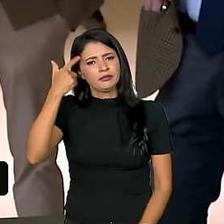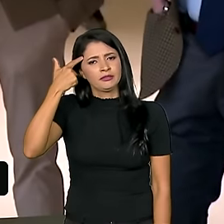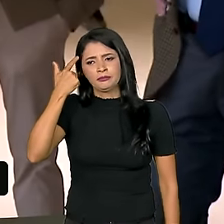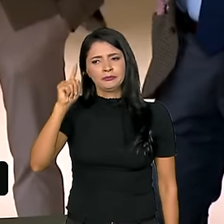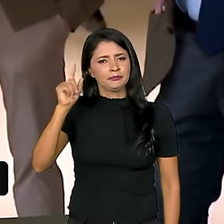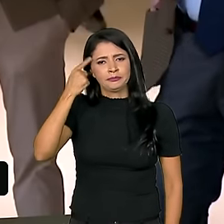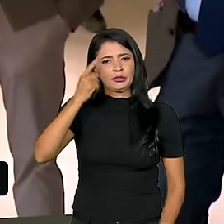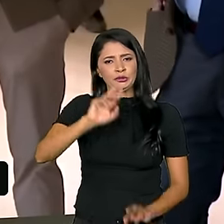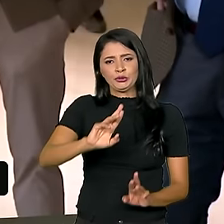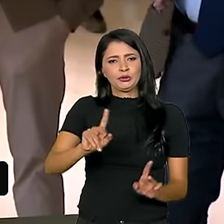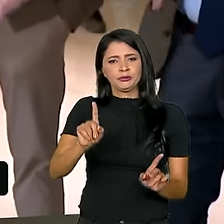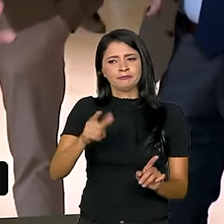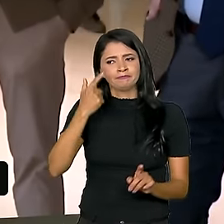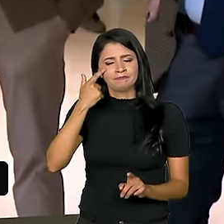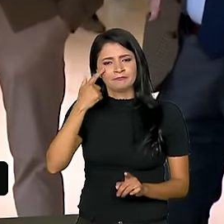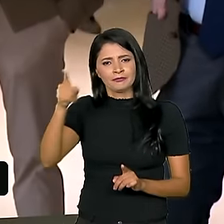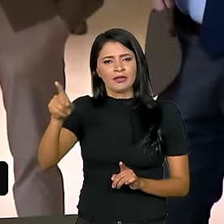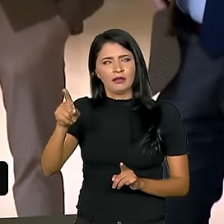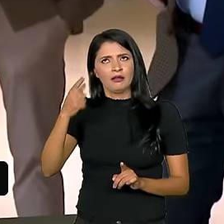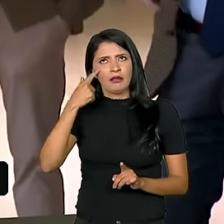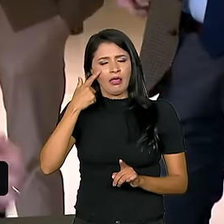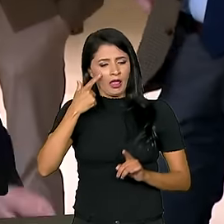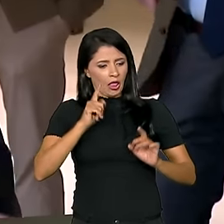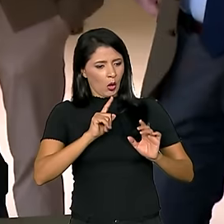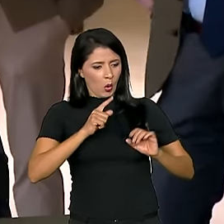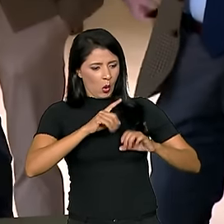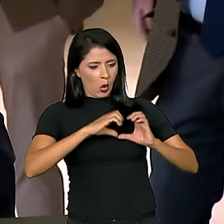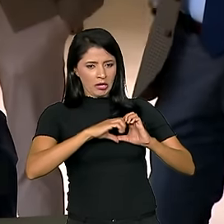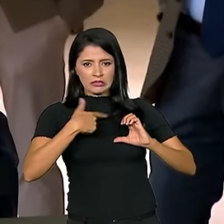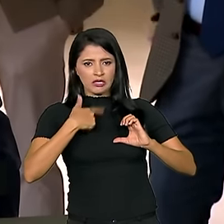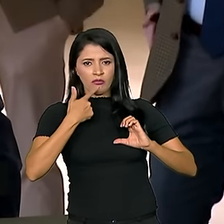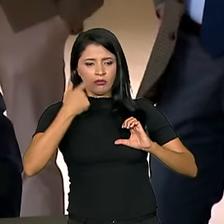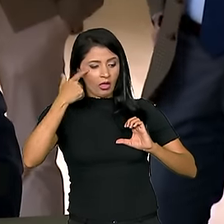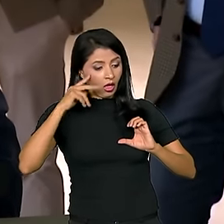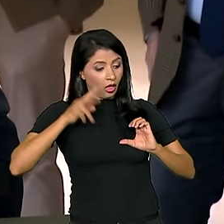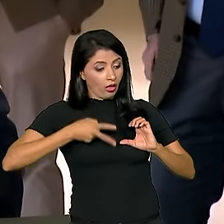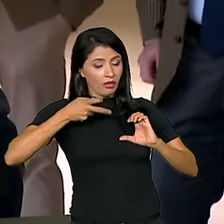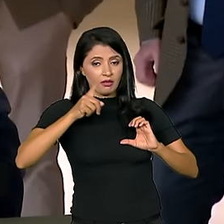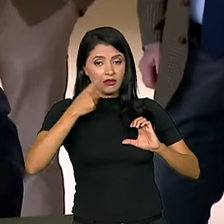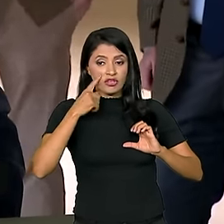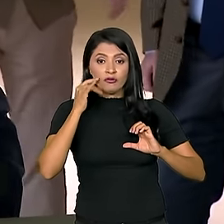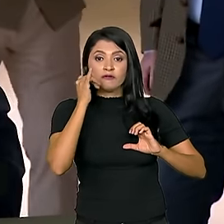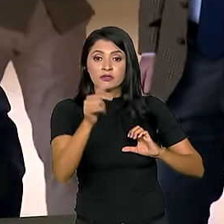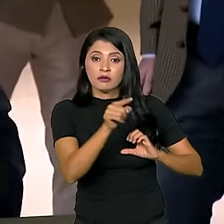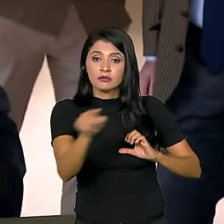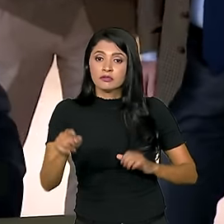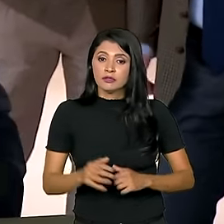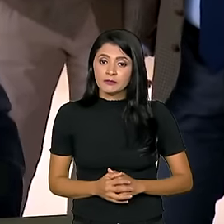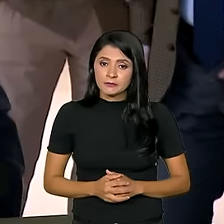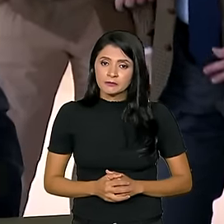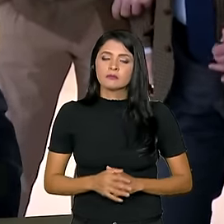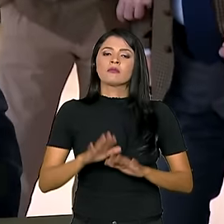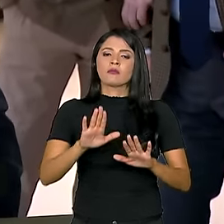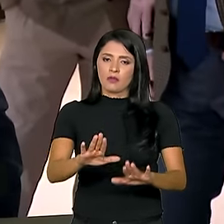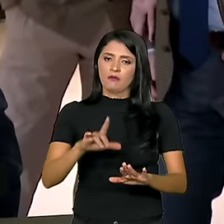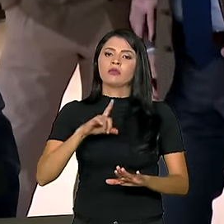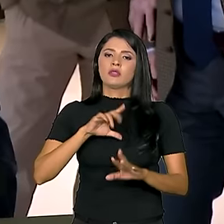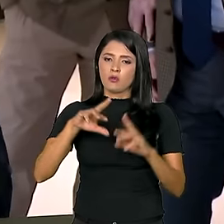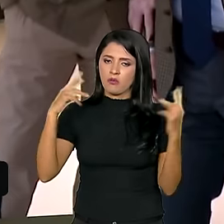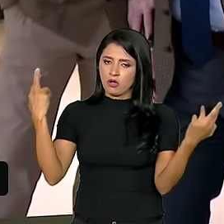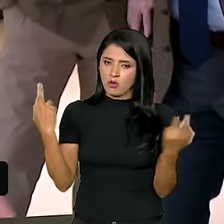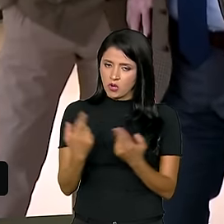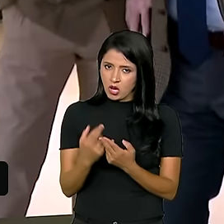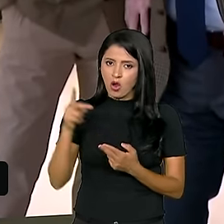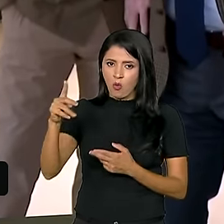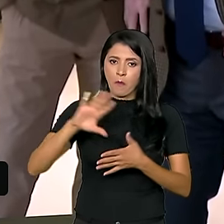não deu nem tempo para o coração dele porque ele já foi comunicar a vocês. Mas nós vamos ter uma reunião do Mercosul no dia 7.